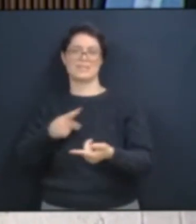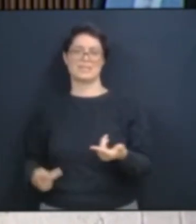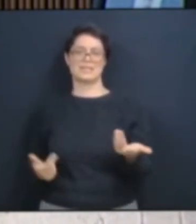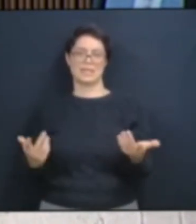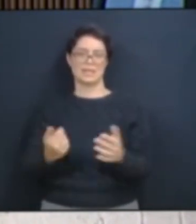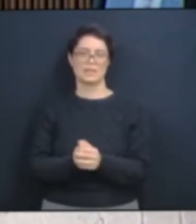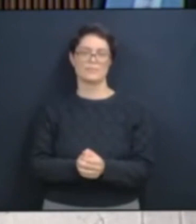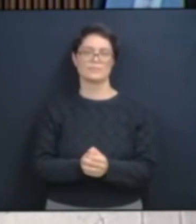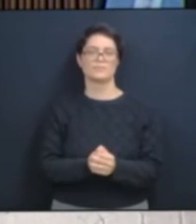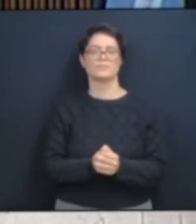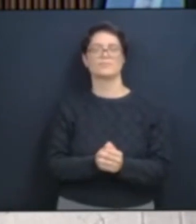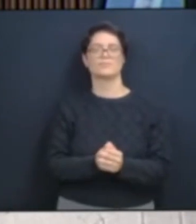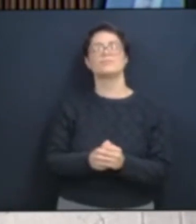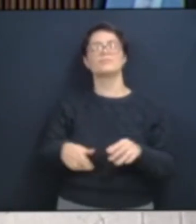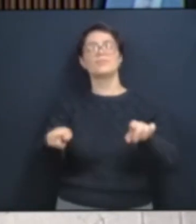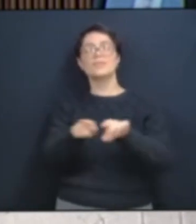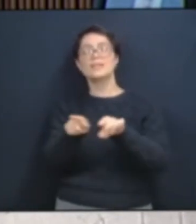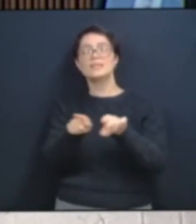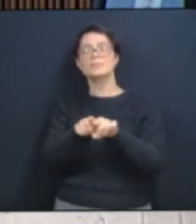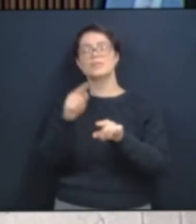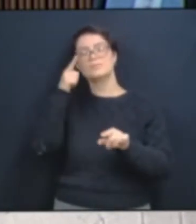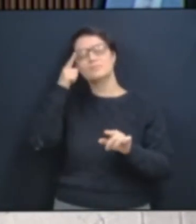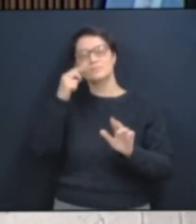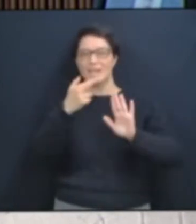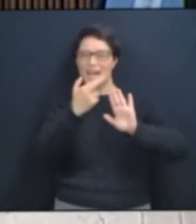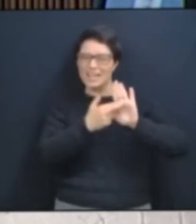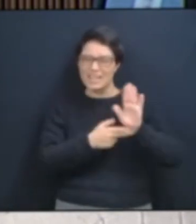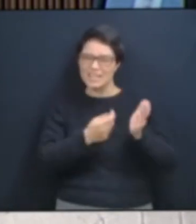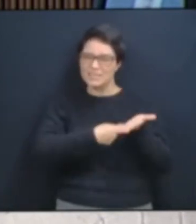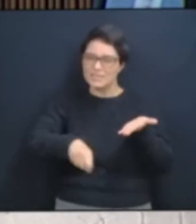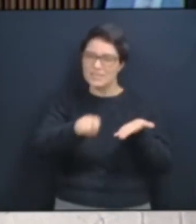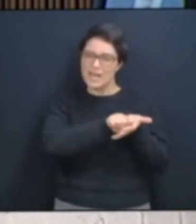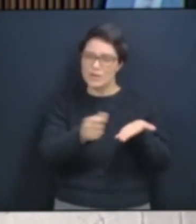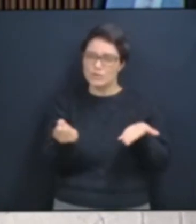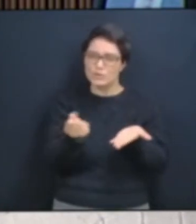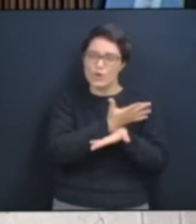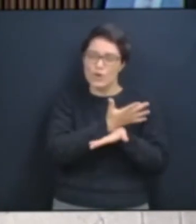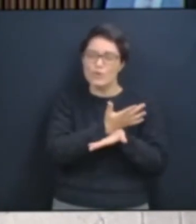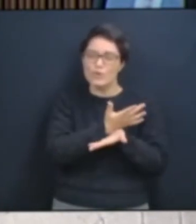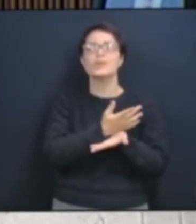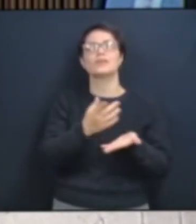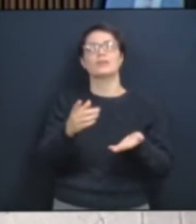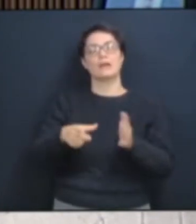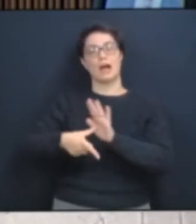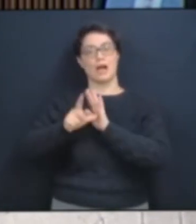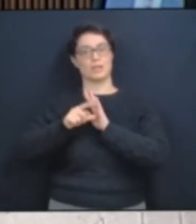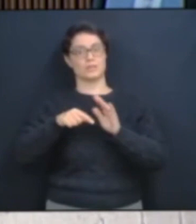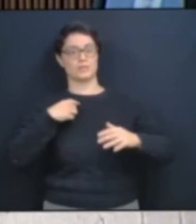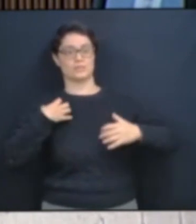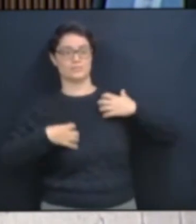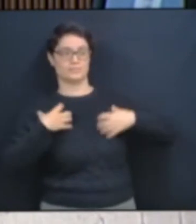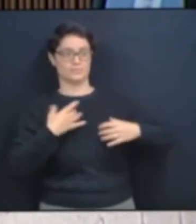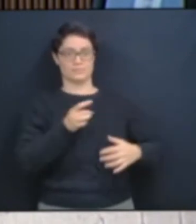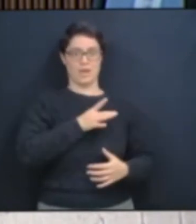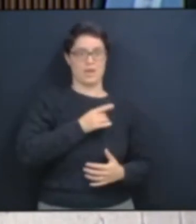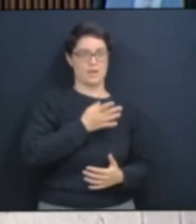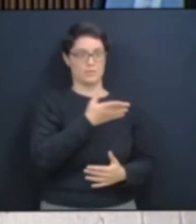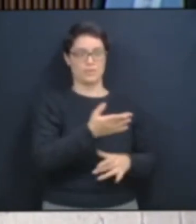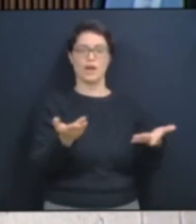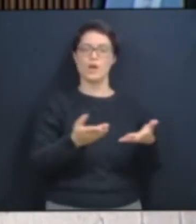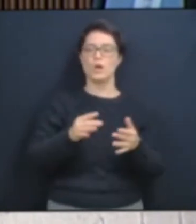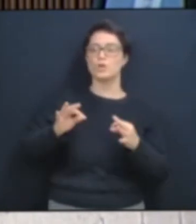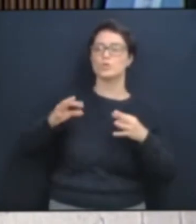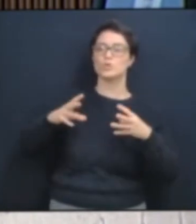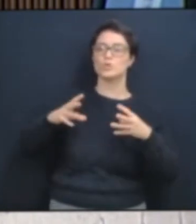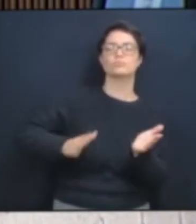até pela Faria Lima, pelo compromisso e responsabilidade fiscal e o anseio de recuperar o Brasil. Sabe o